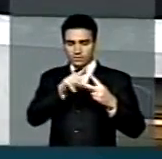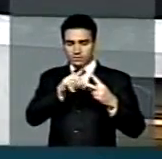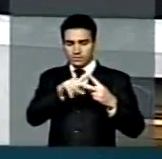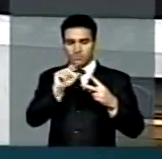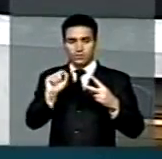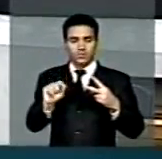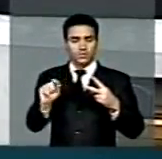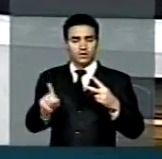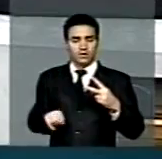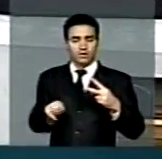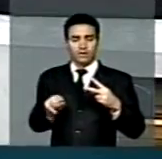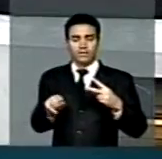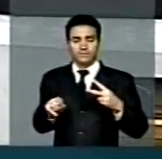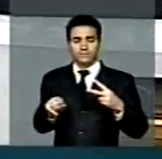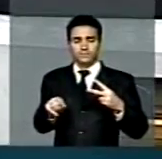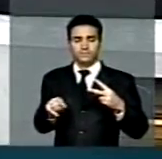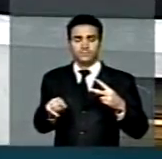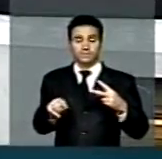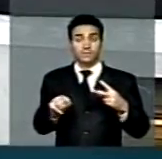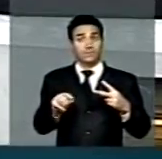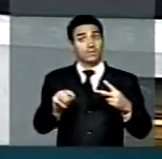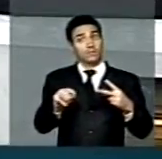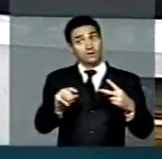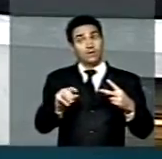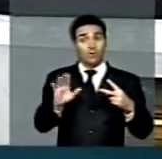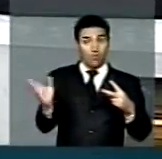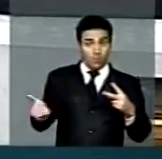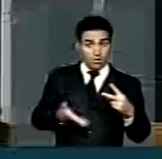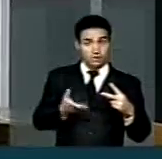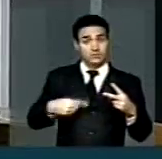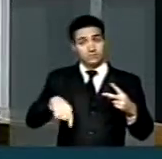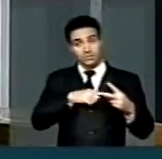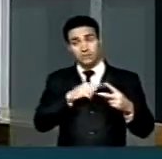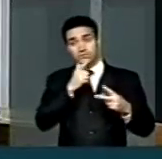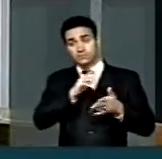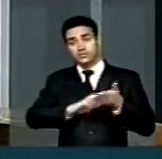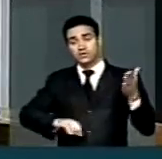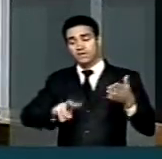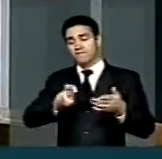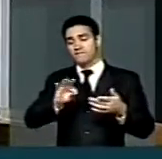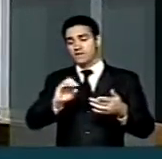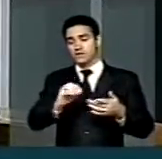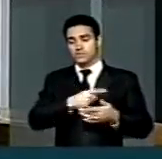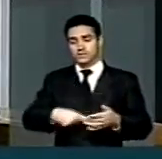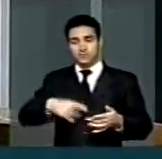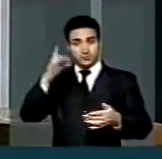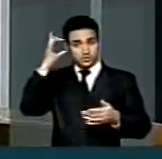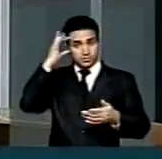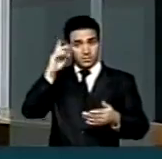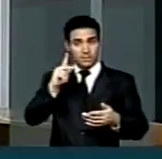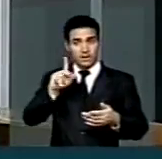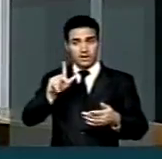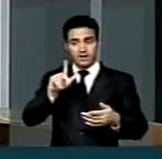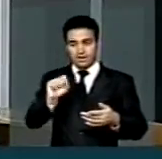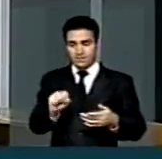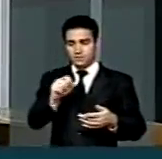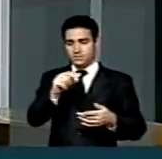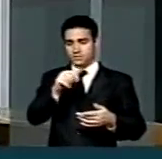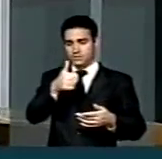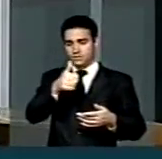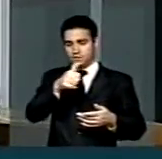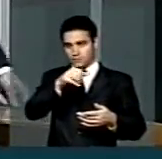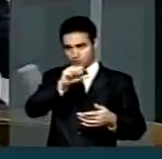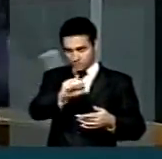da... se Deus quiser ainda hoje que a gente possa derrubar o veto da presidente Dilma ao PLS 98.